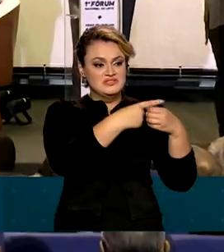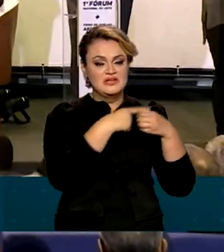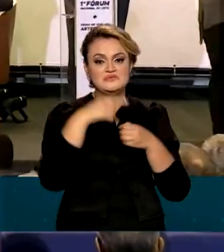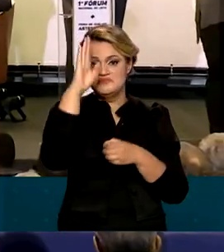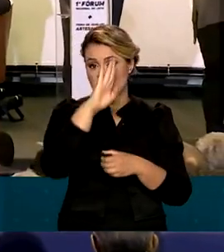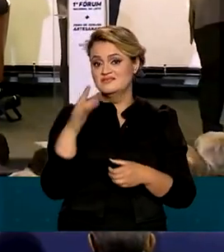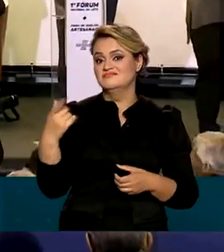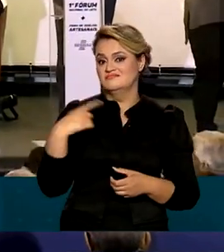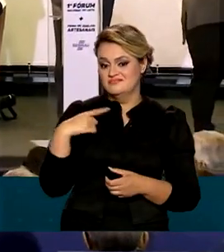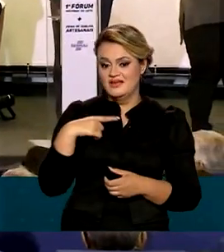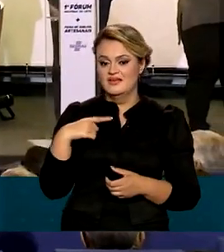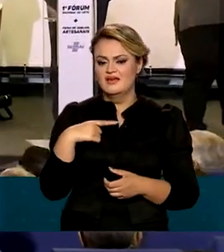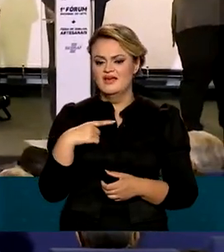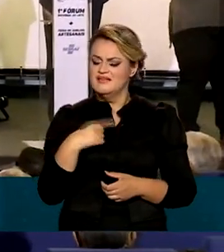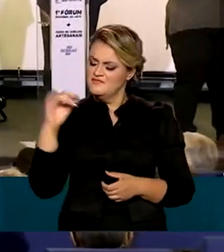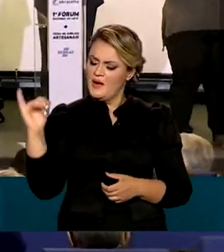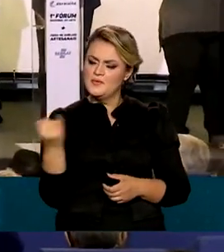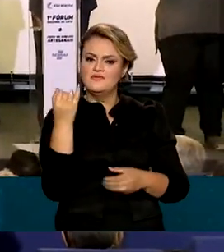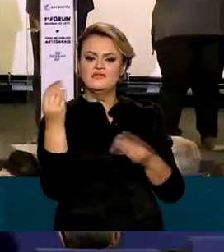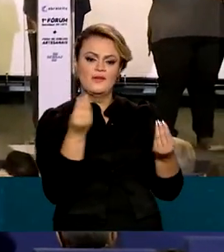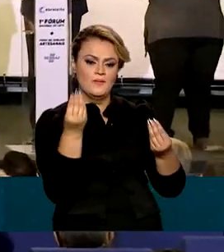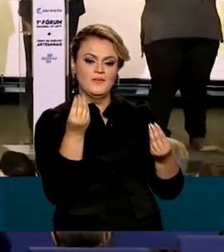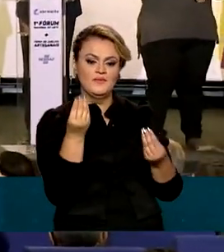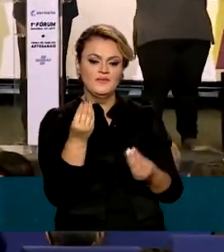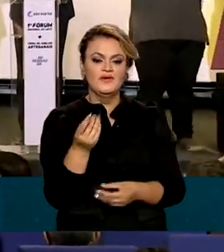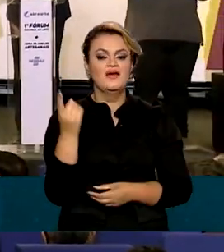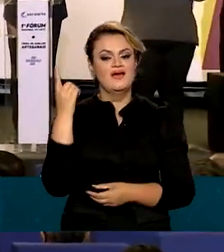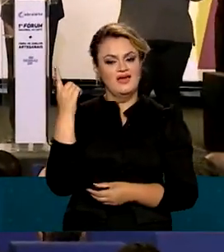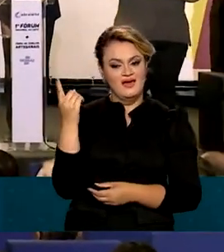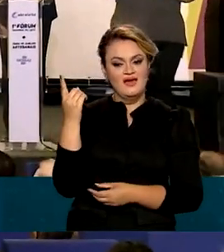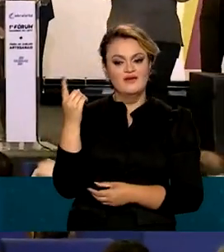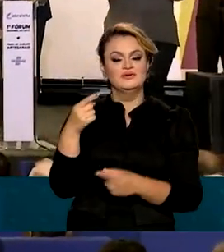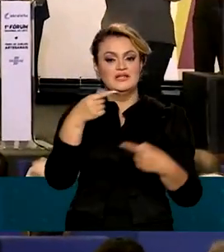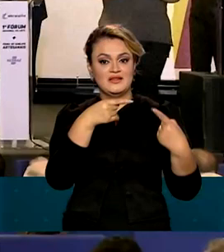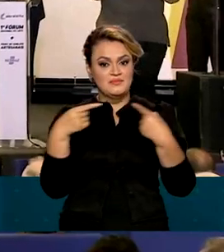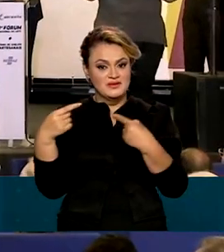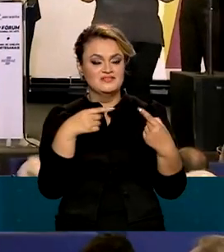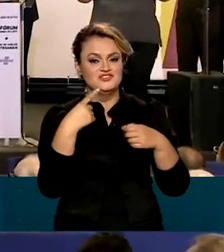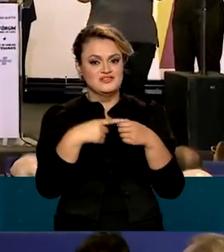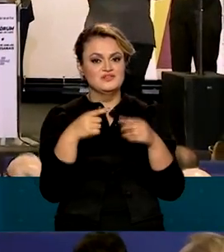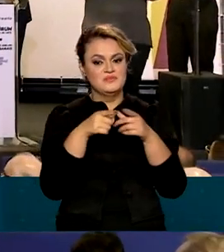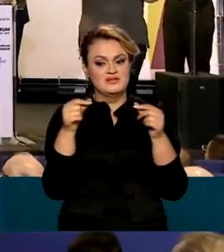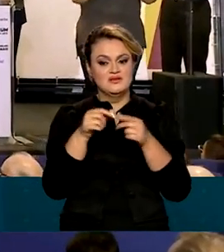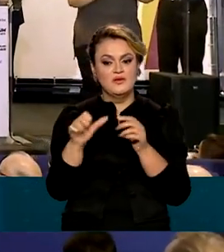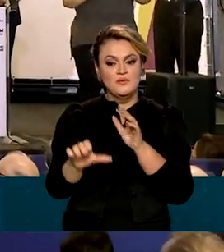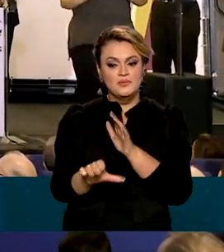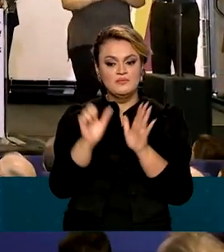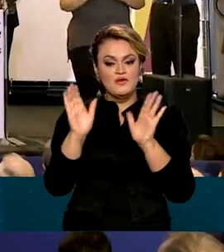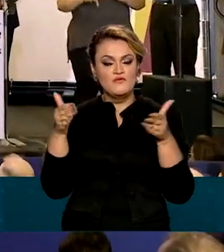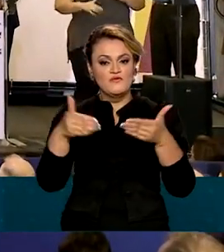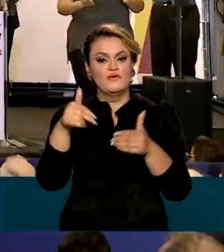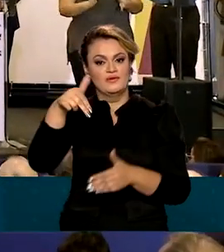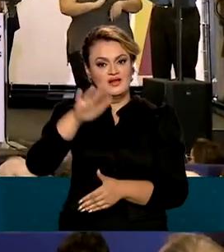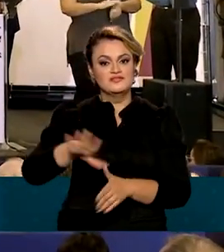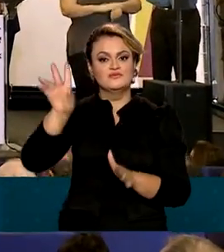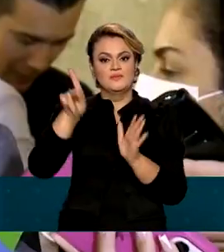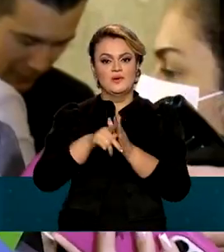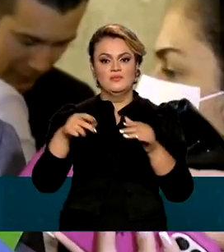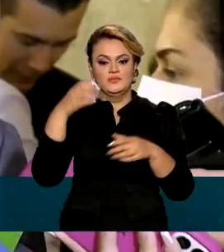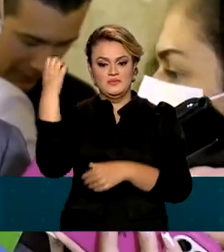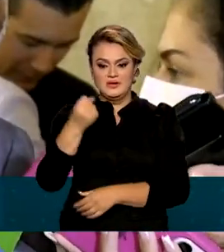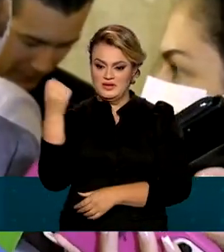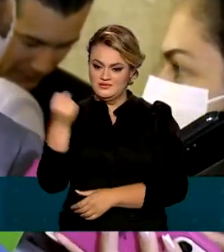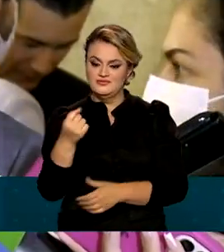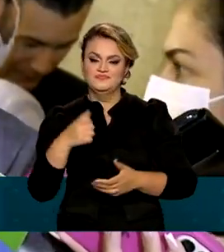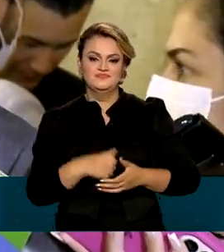país. E como aproveitar esse potencial? É o que está em debate em Brasília durante o primeiro Fórum Nacional do Leite. O dia